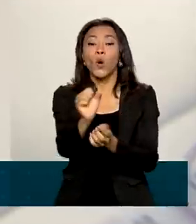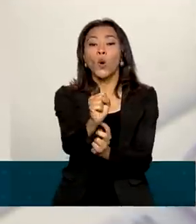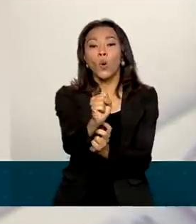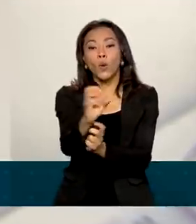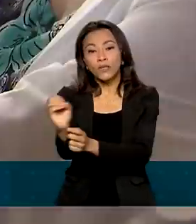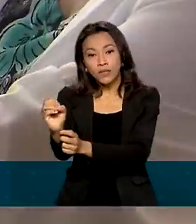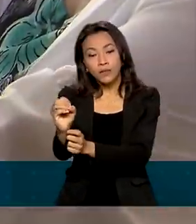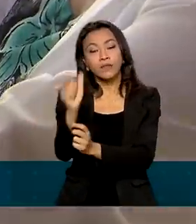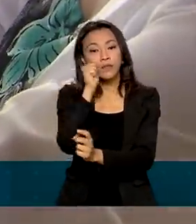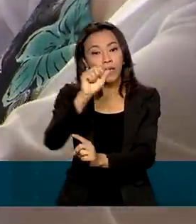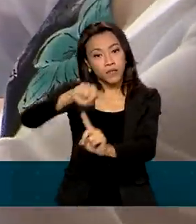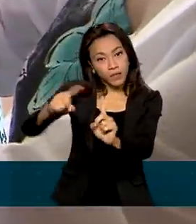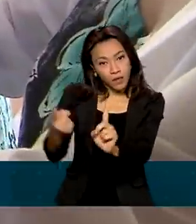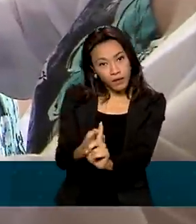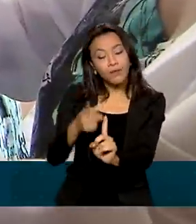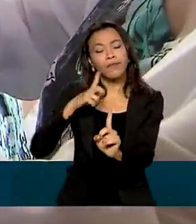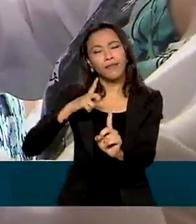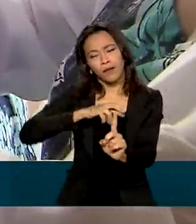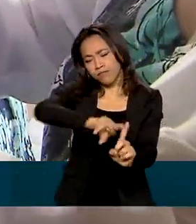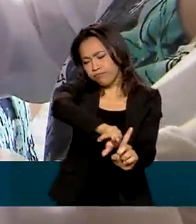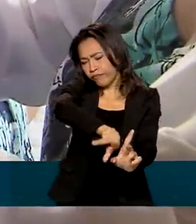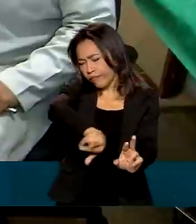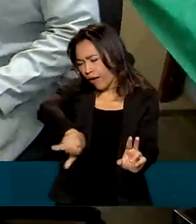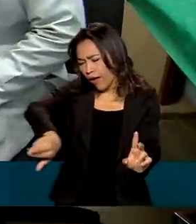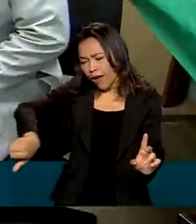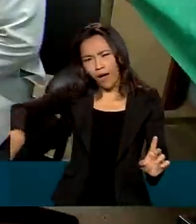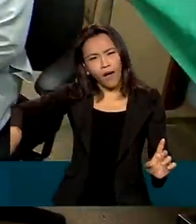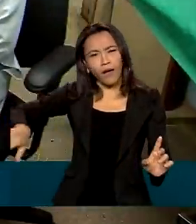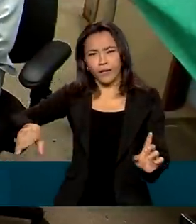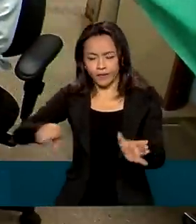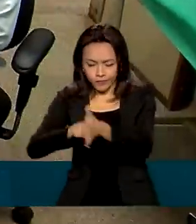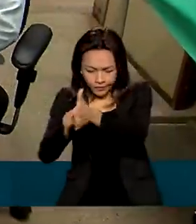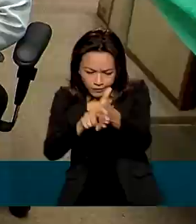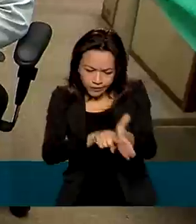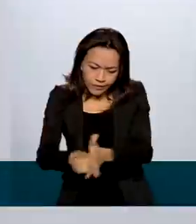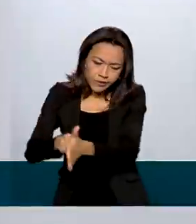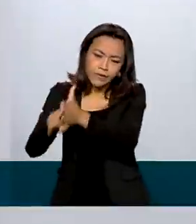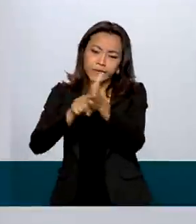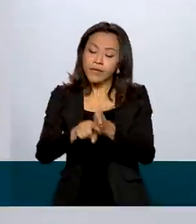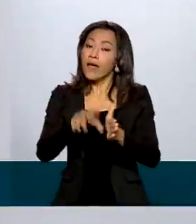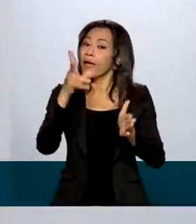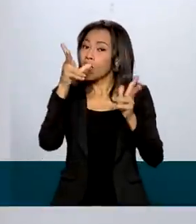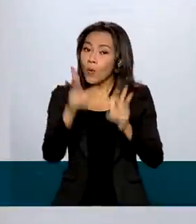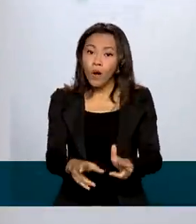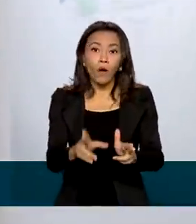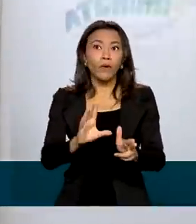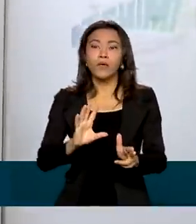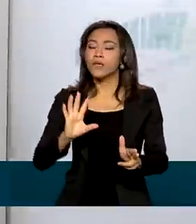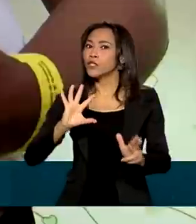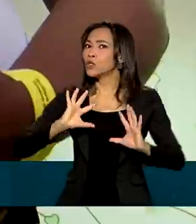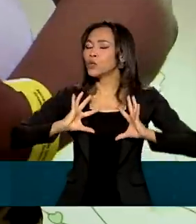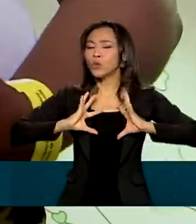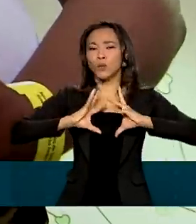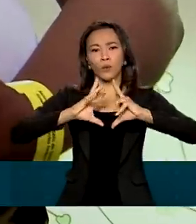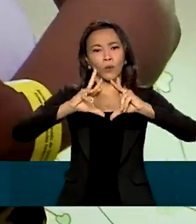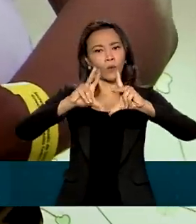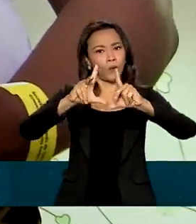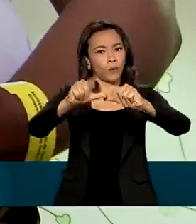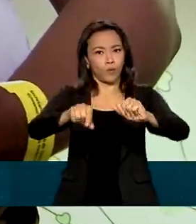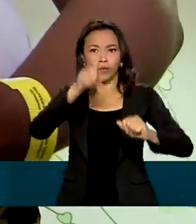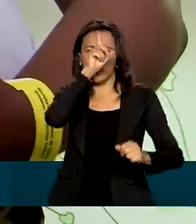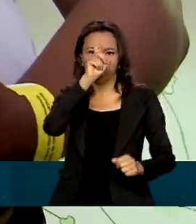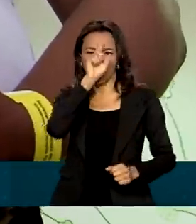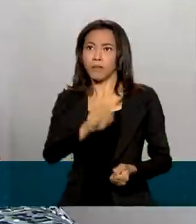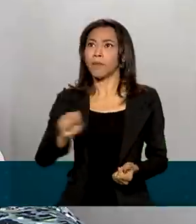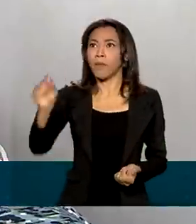gestantes passam por vários exames. É assim também em todas as unidades de saúde espalhadas